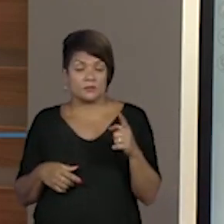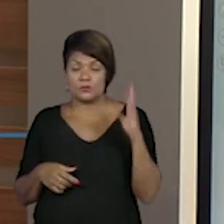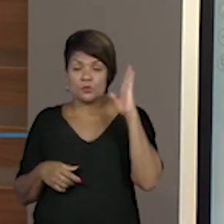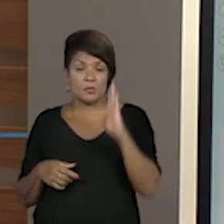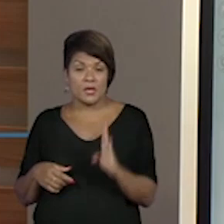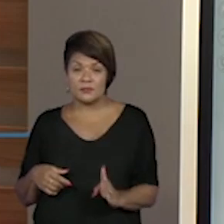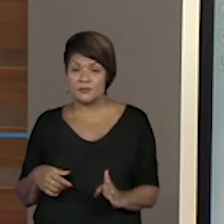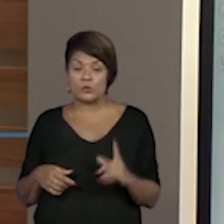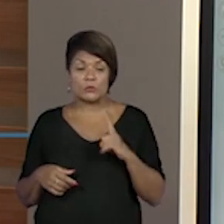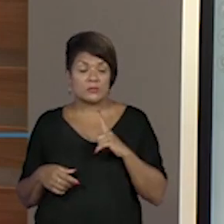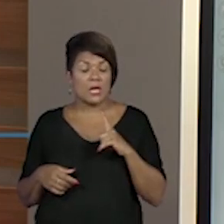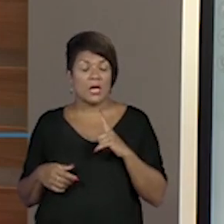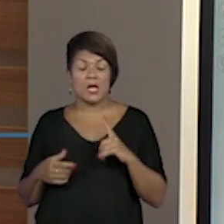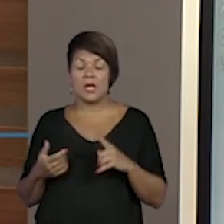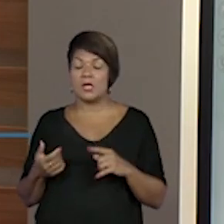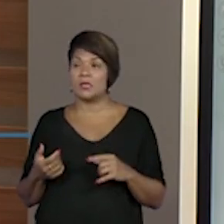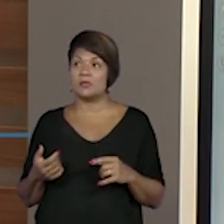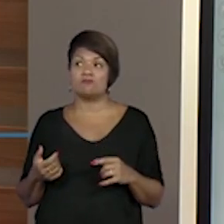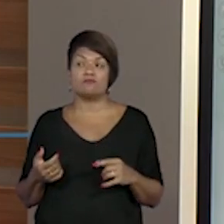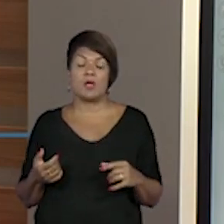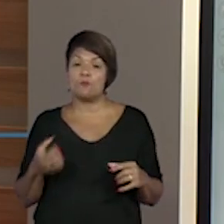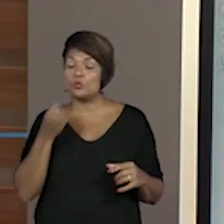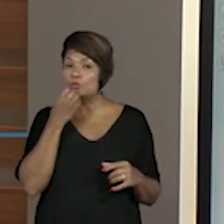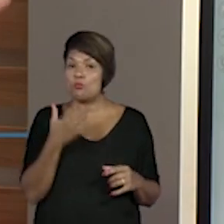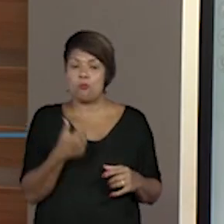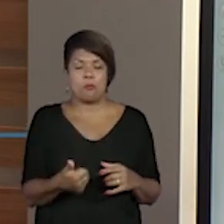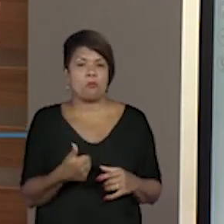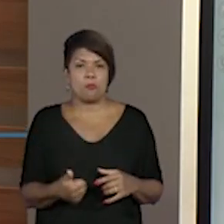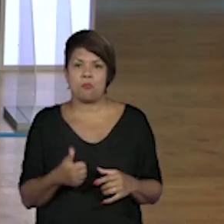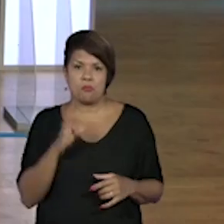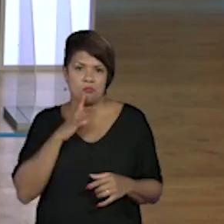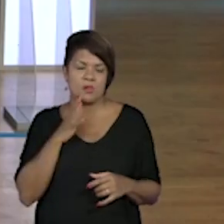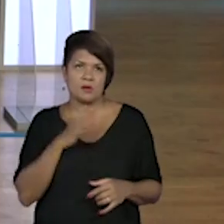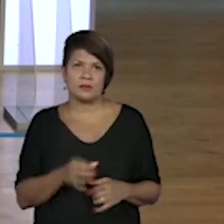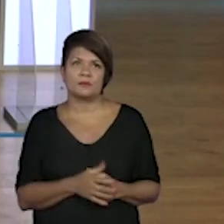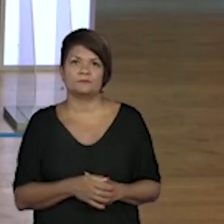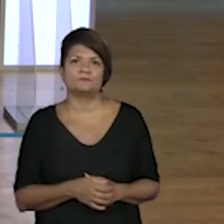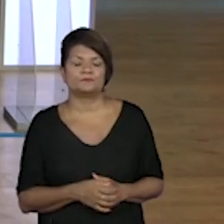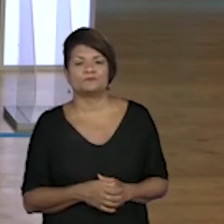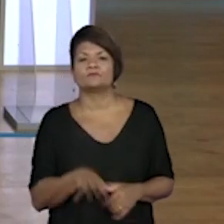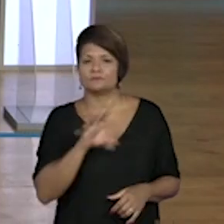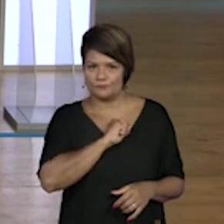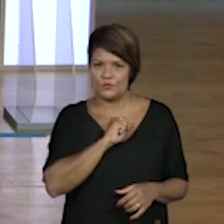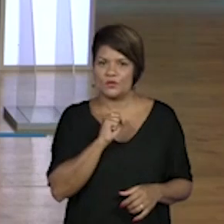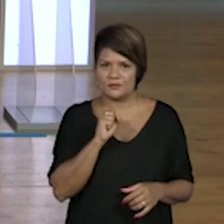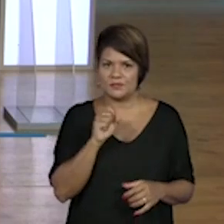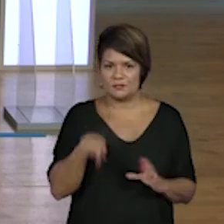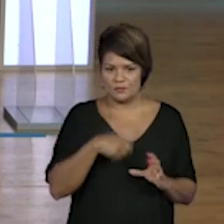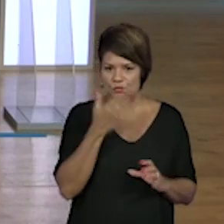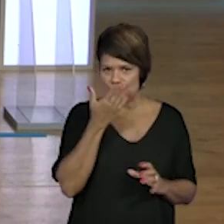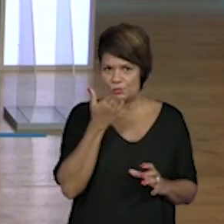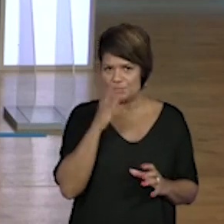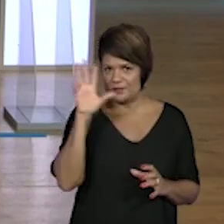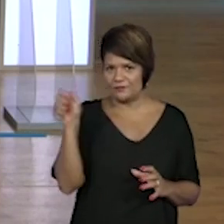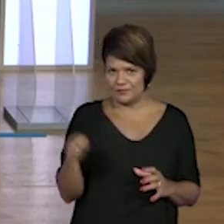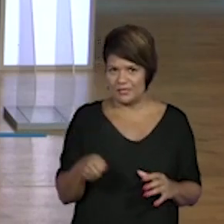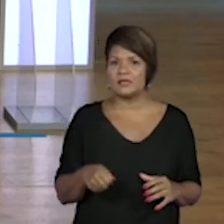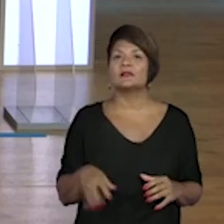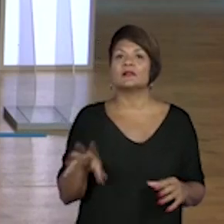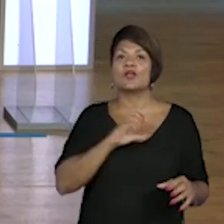tem de contribuição muito bacana, professora. Você também gosta da culinária africana, Prô? Gosto, professor.